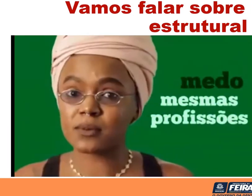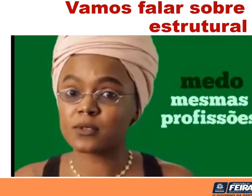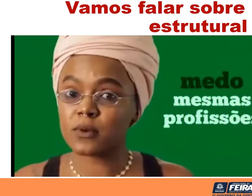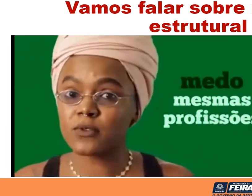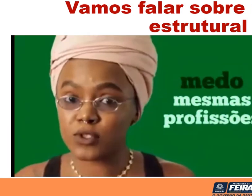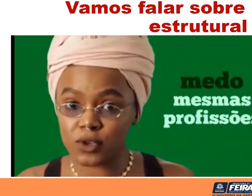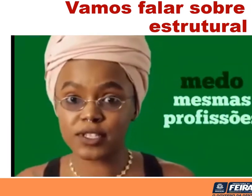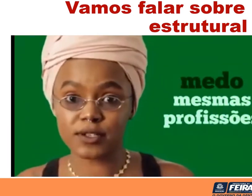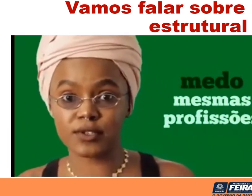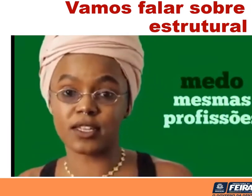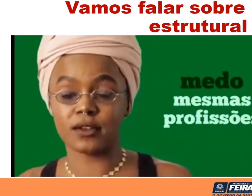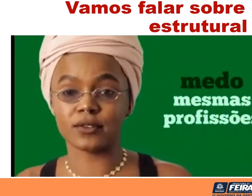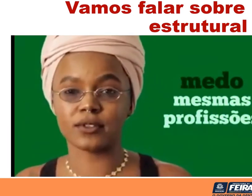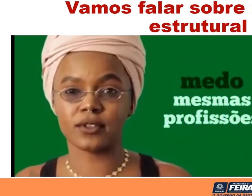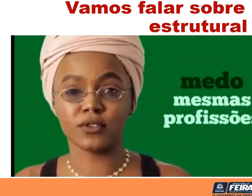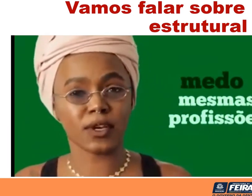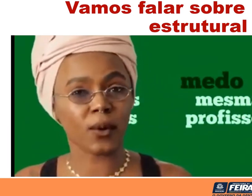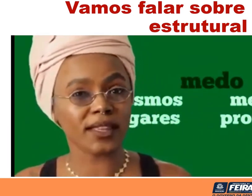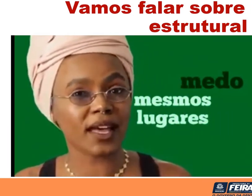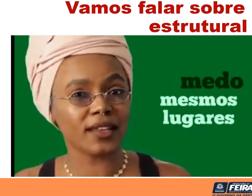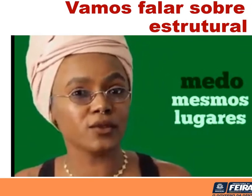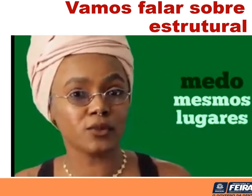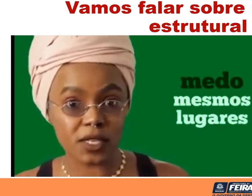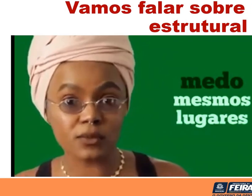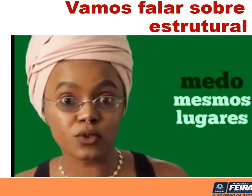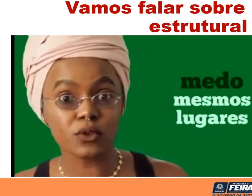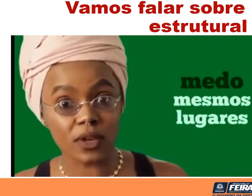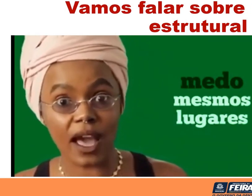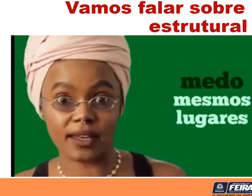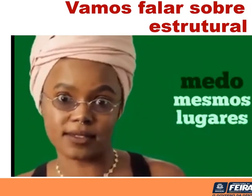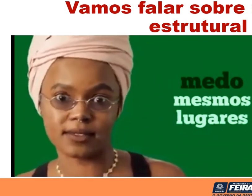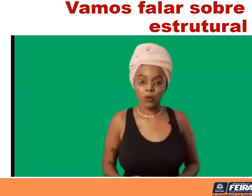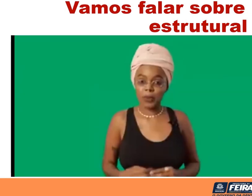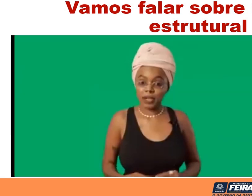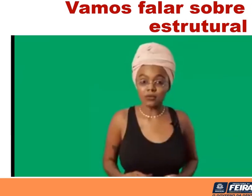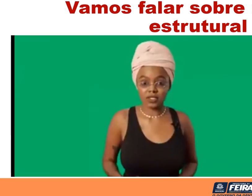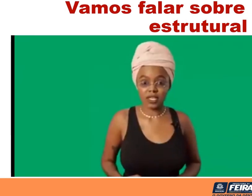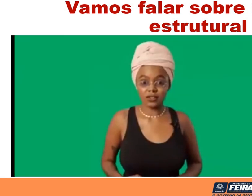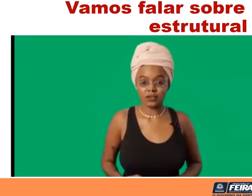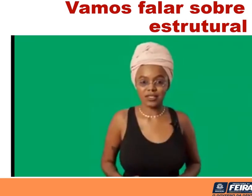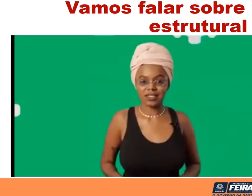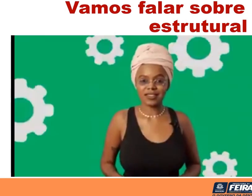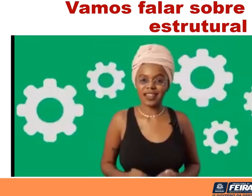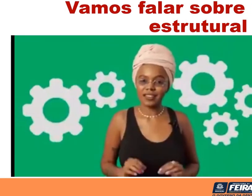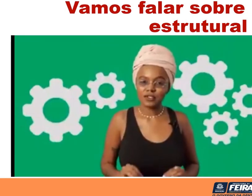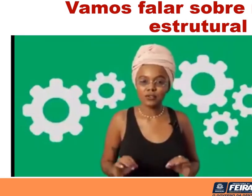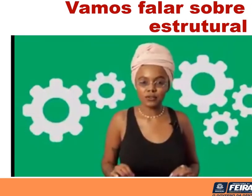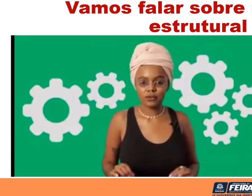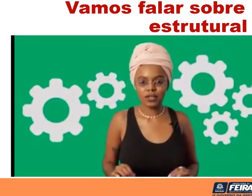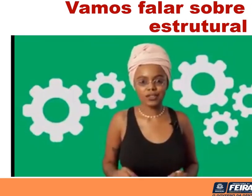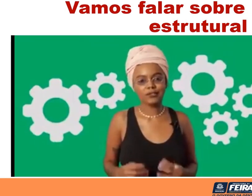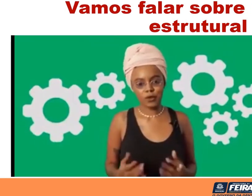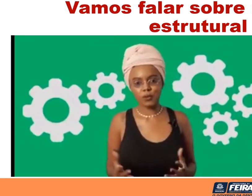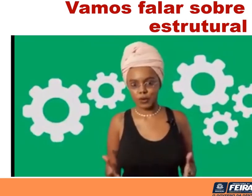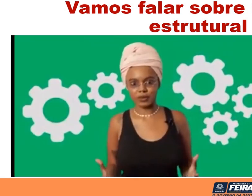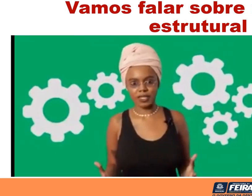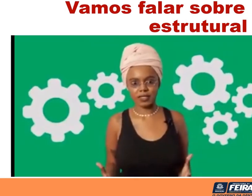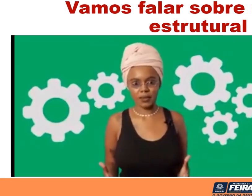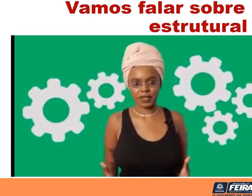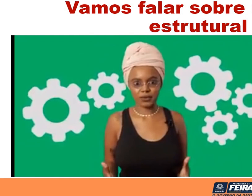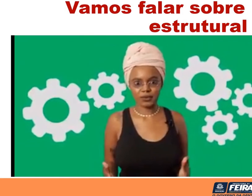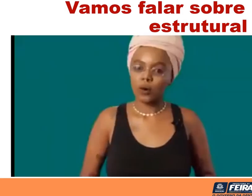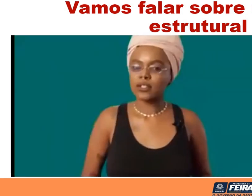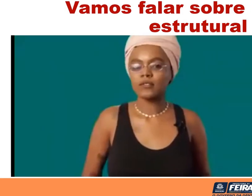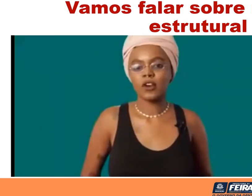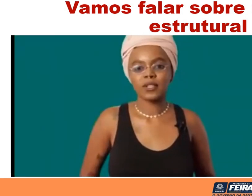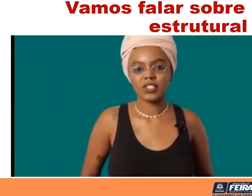De ter as mesmas profissões que os negros. De frequentarem os mesmos lugares. O preconceito está na estrutura que formou